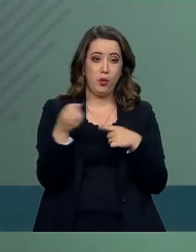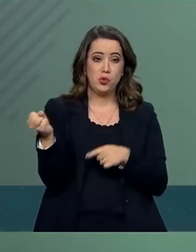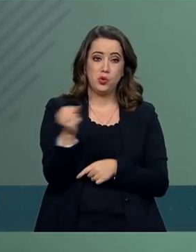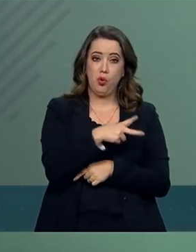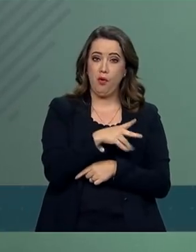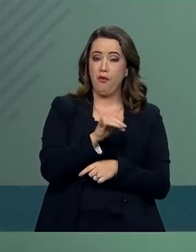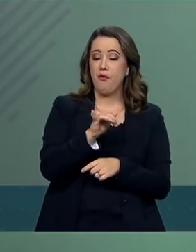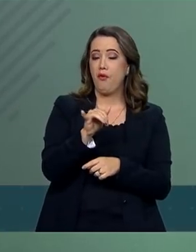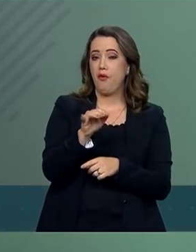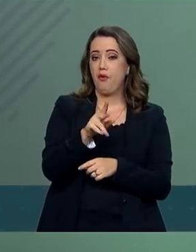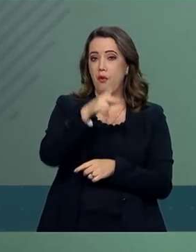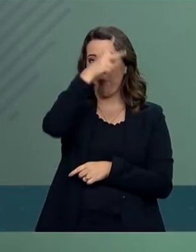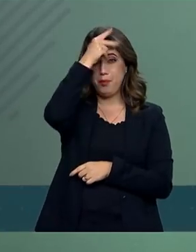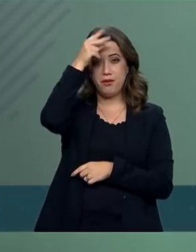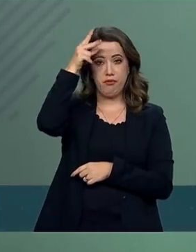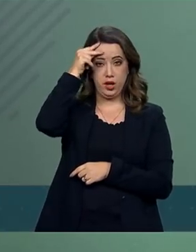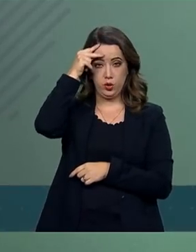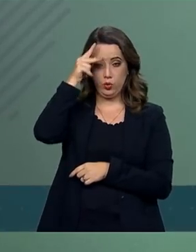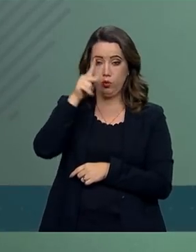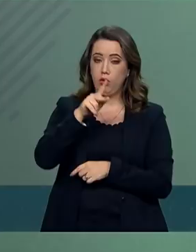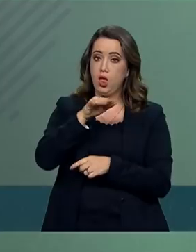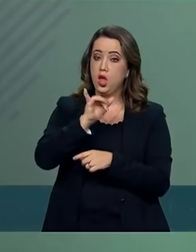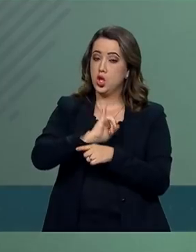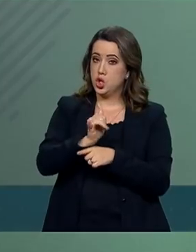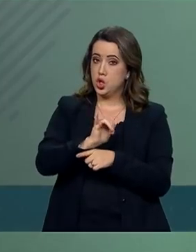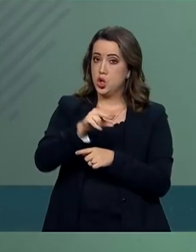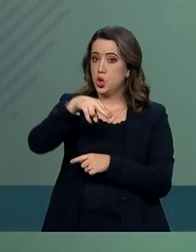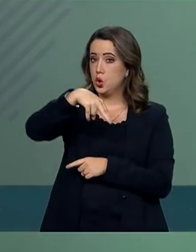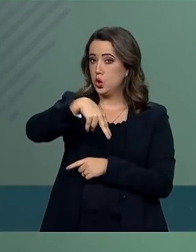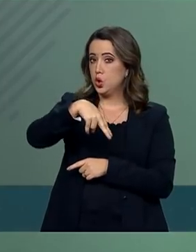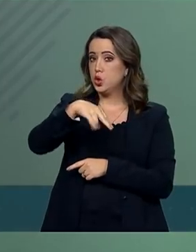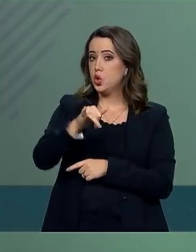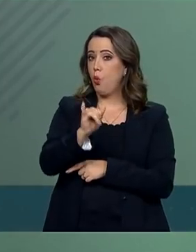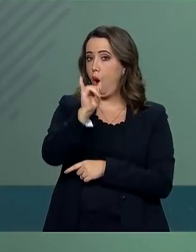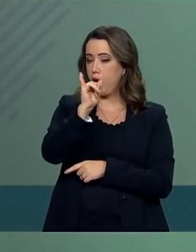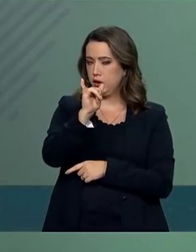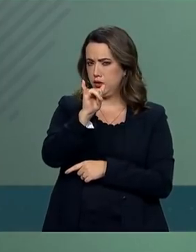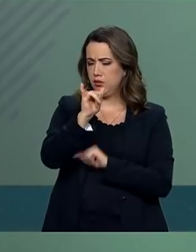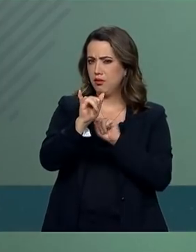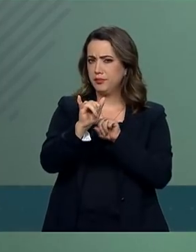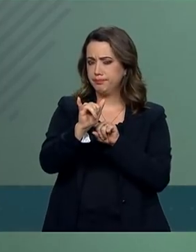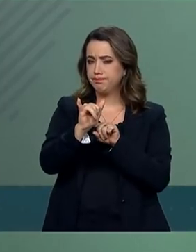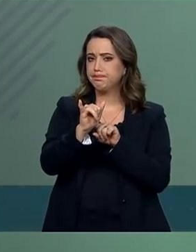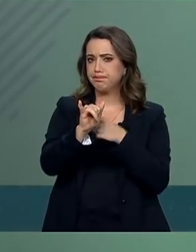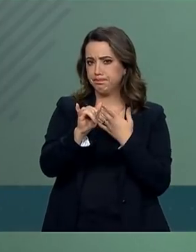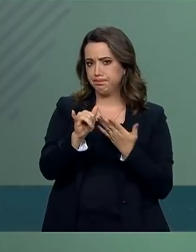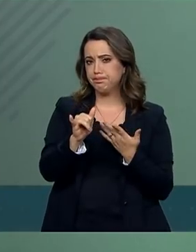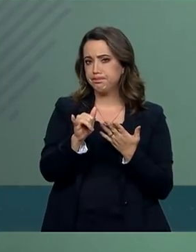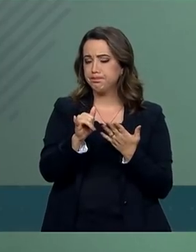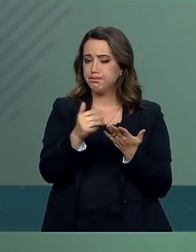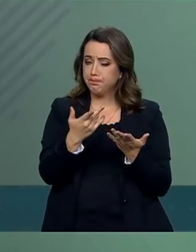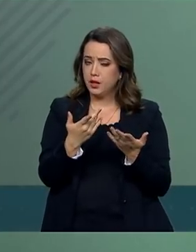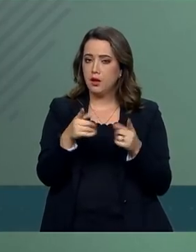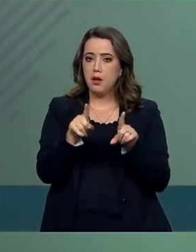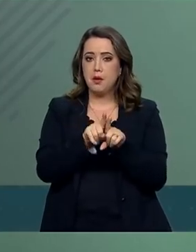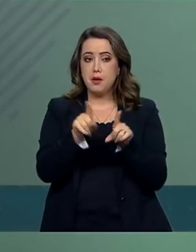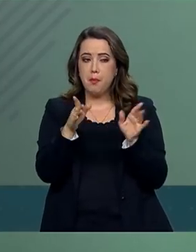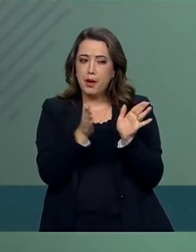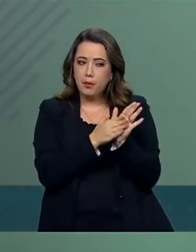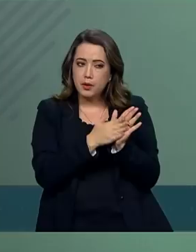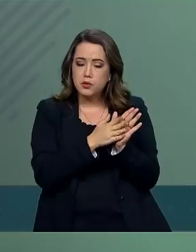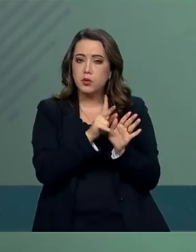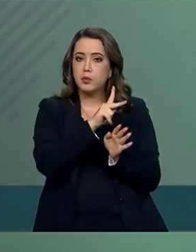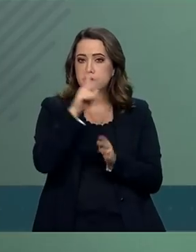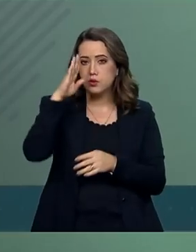parabenizou o presidente da República Jair Bolsonaro pela vitória e